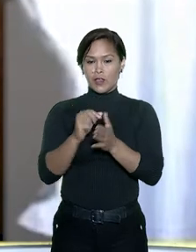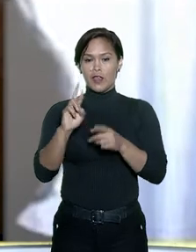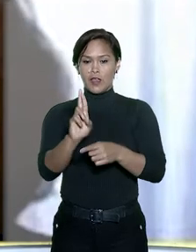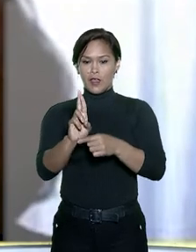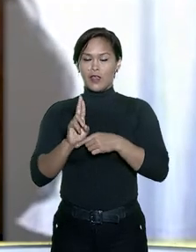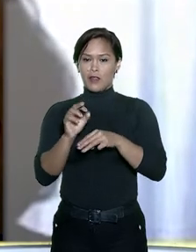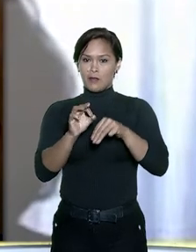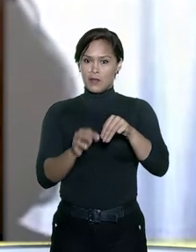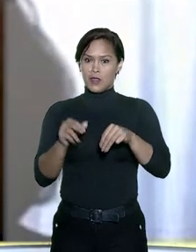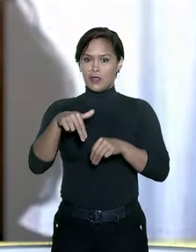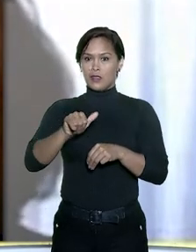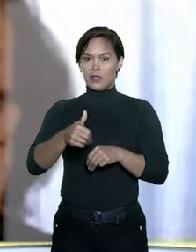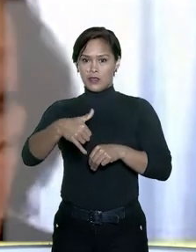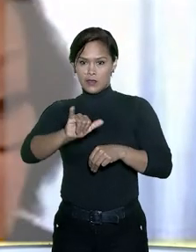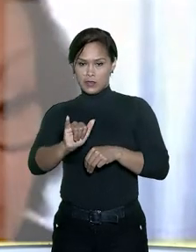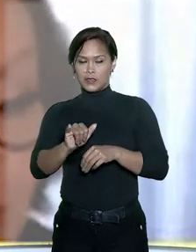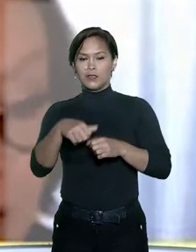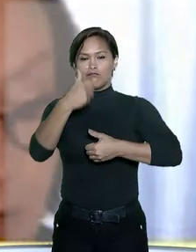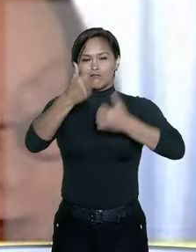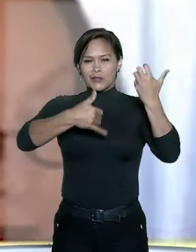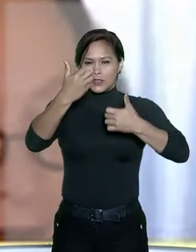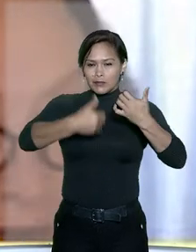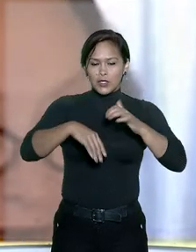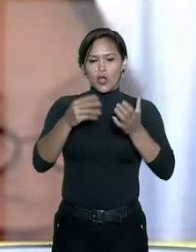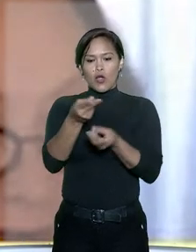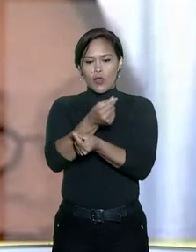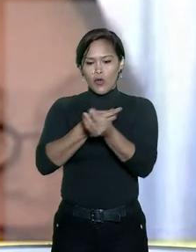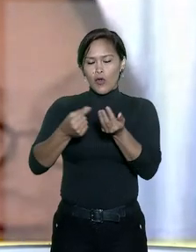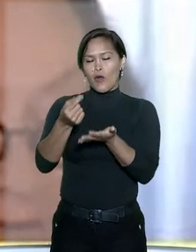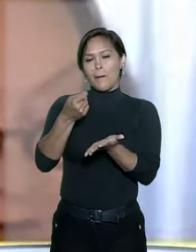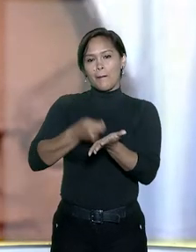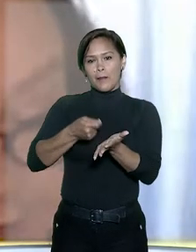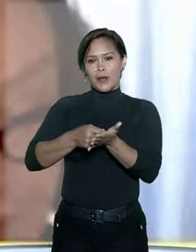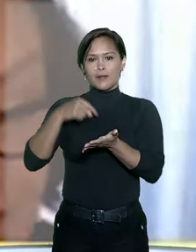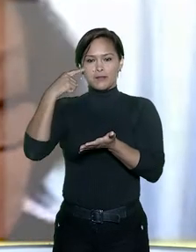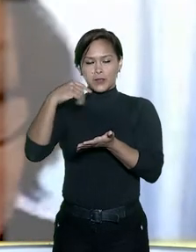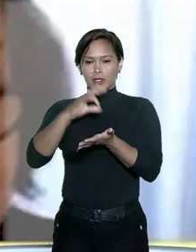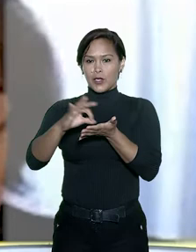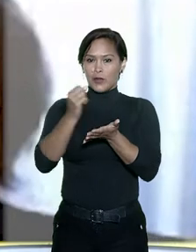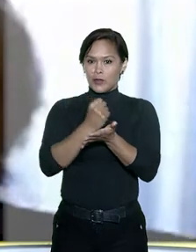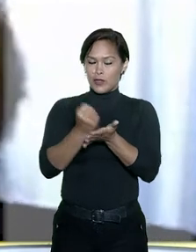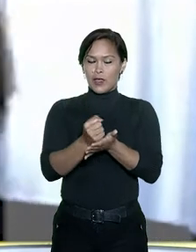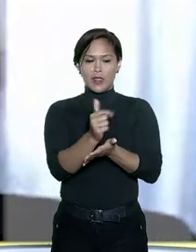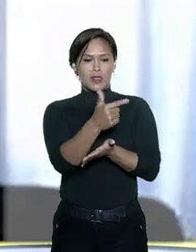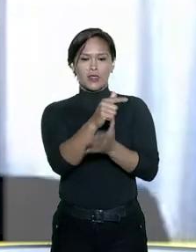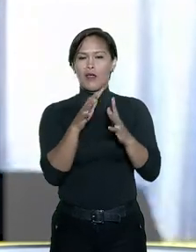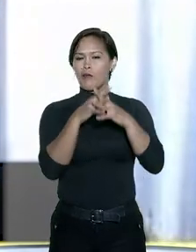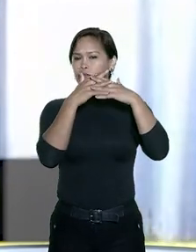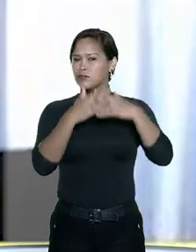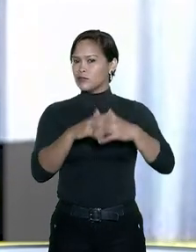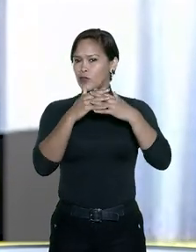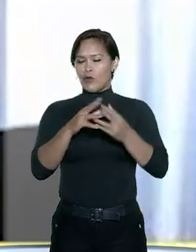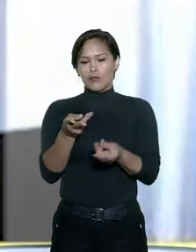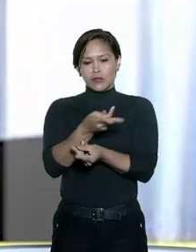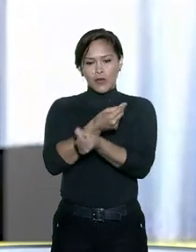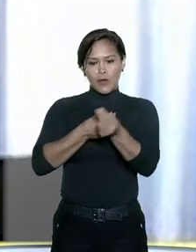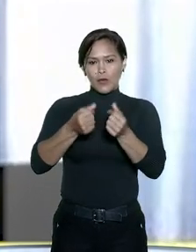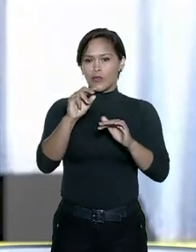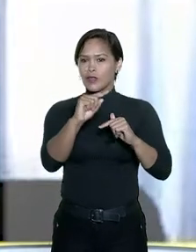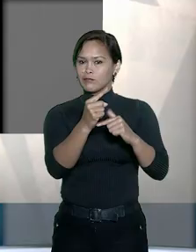caso, ministra Nancy Andrigue, explicou que os honorários advocatícios contratuais não se confundem com os honorários